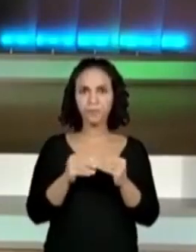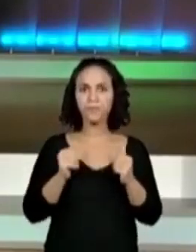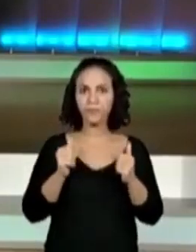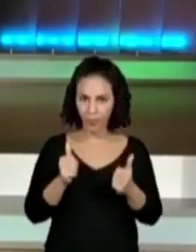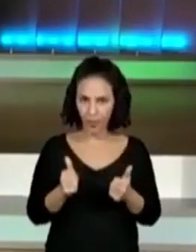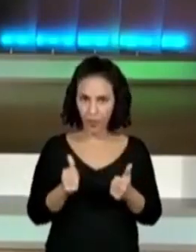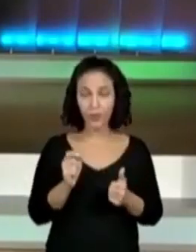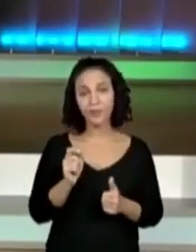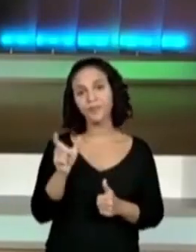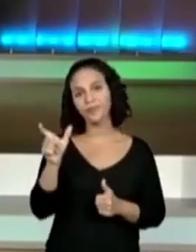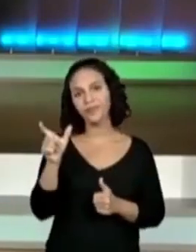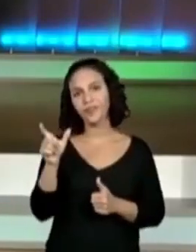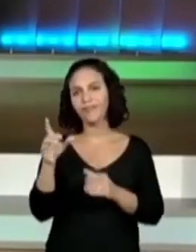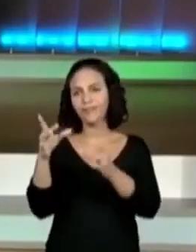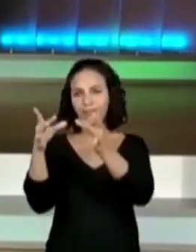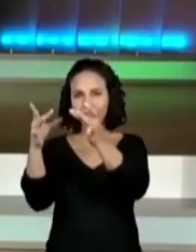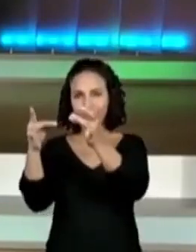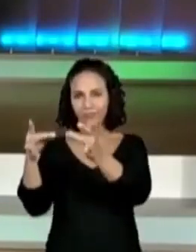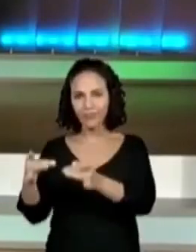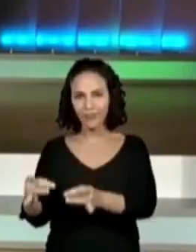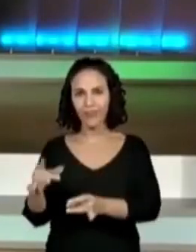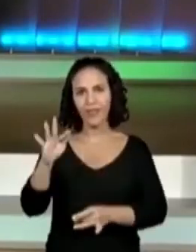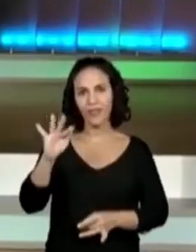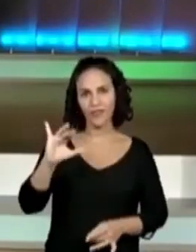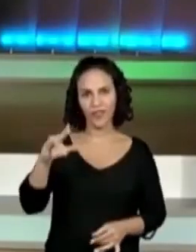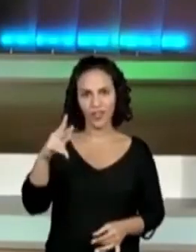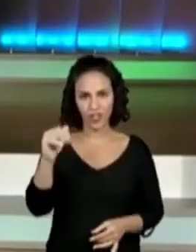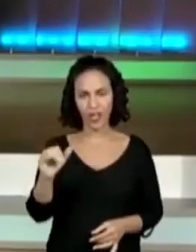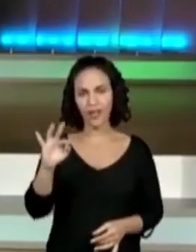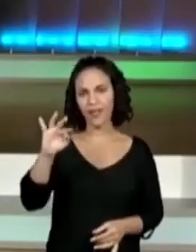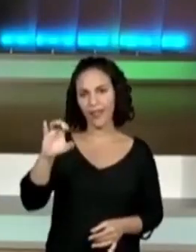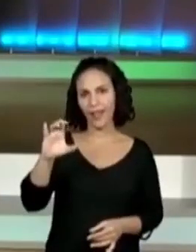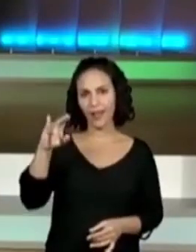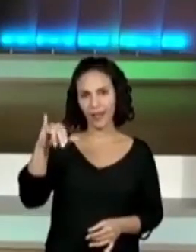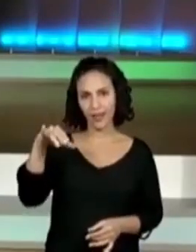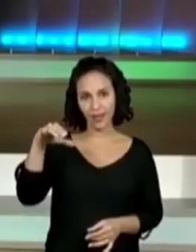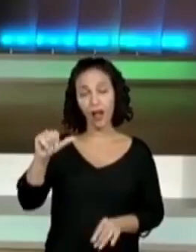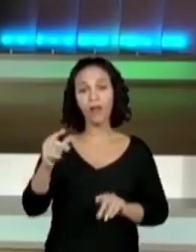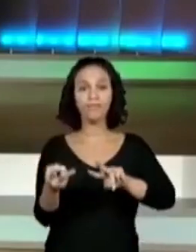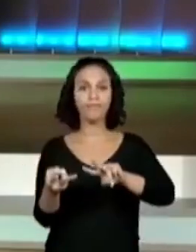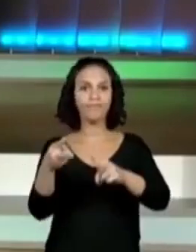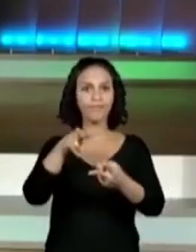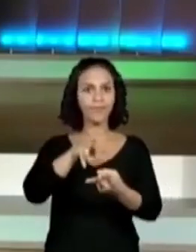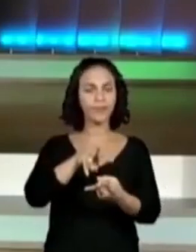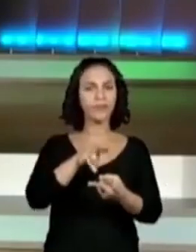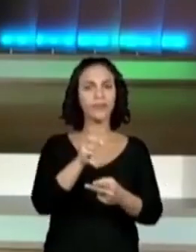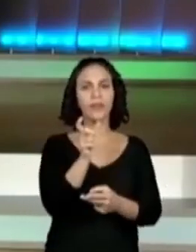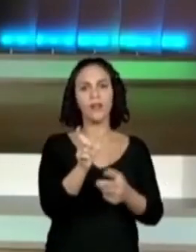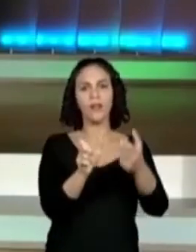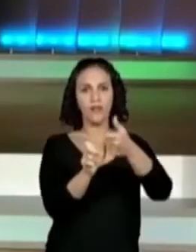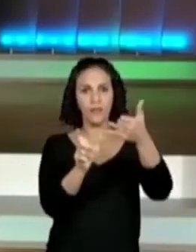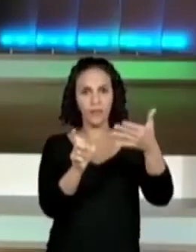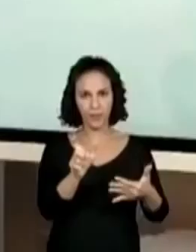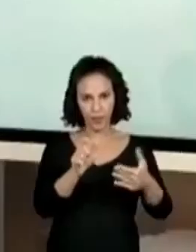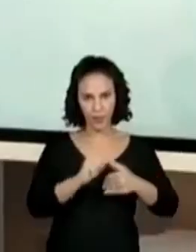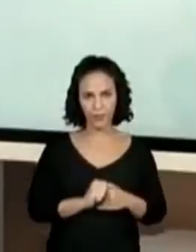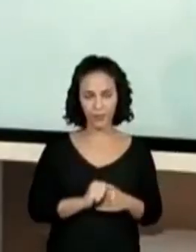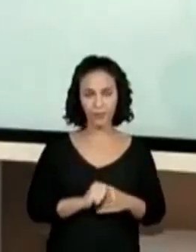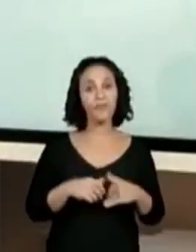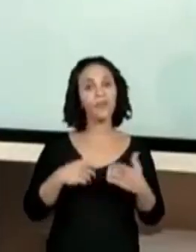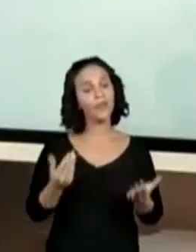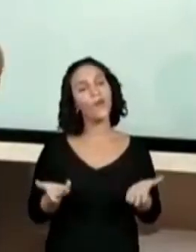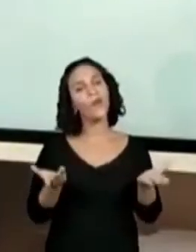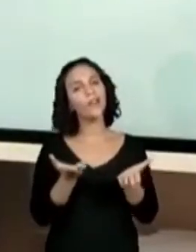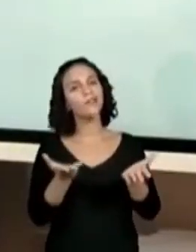transformar fichas técnicas em verbete, tá certo? Então, vão se organizando aí com calma, que eu vou para os meus